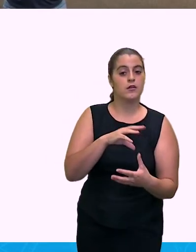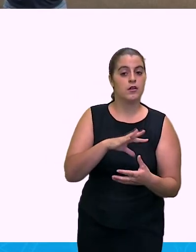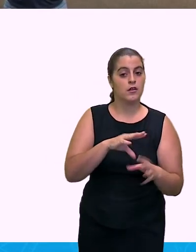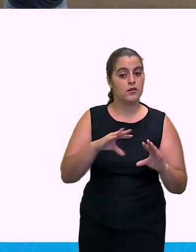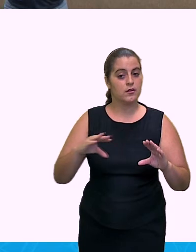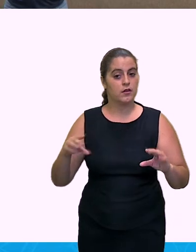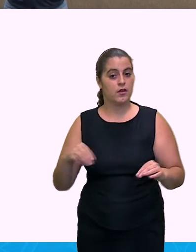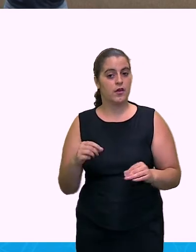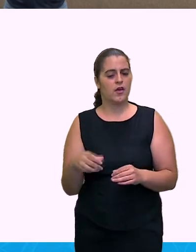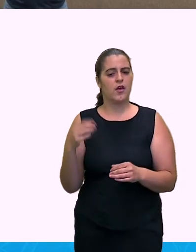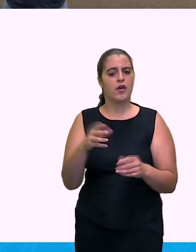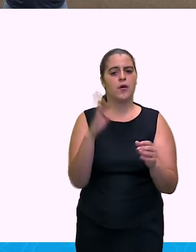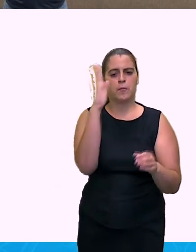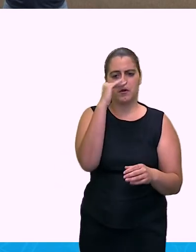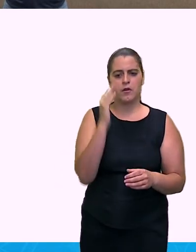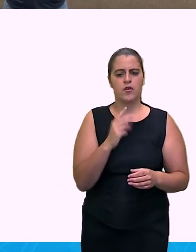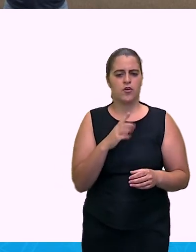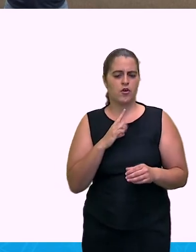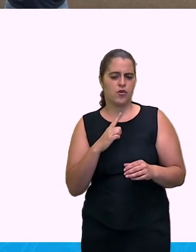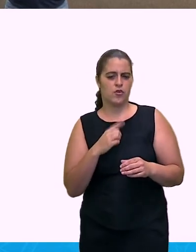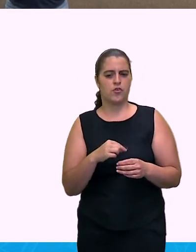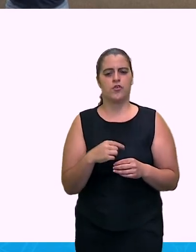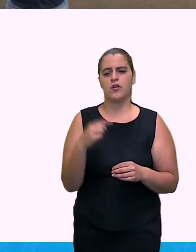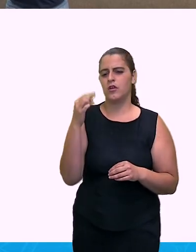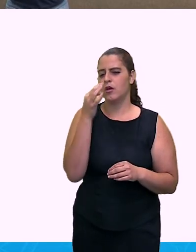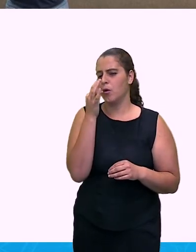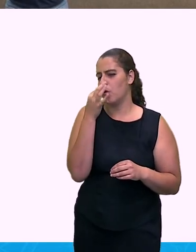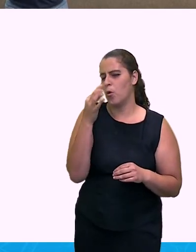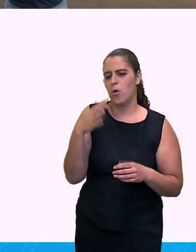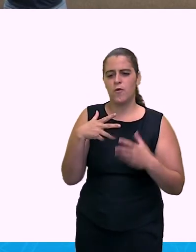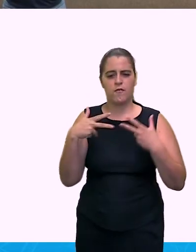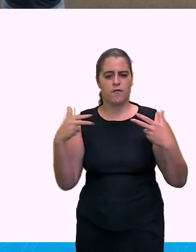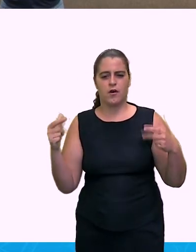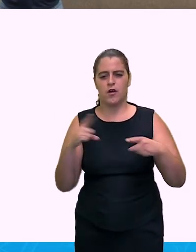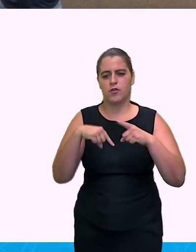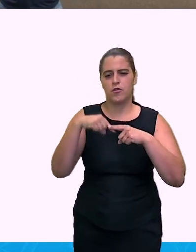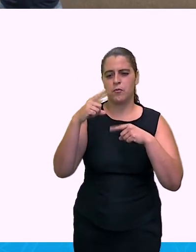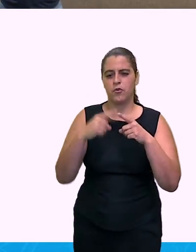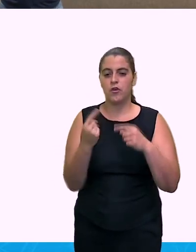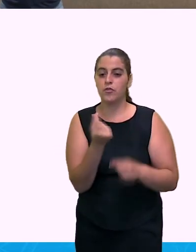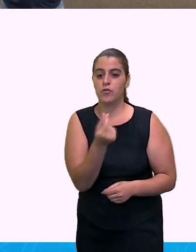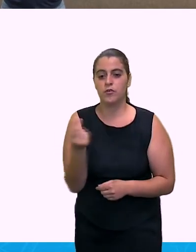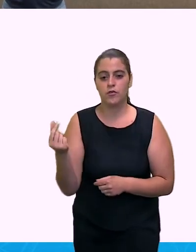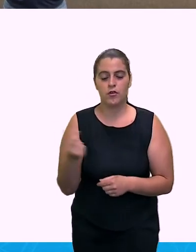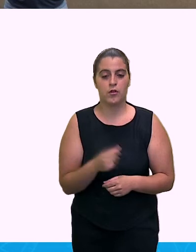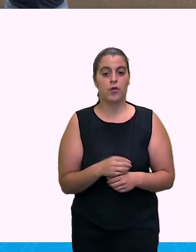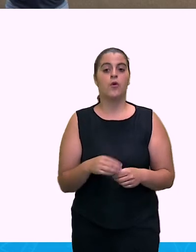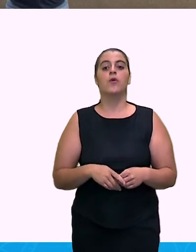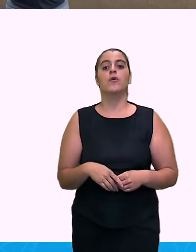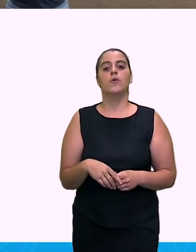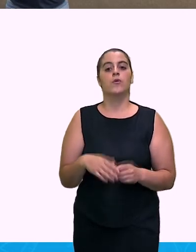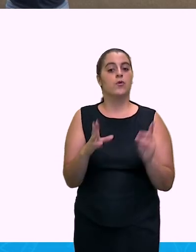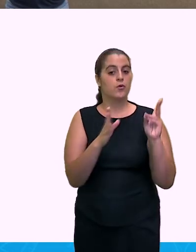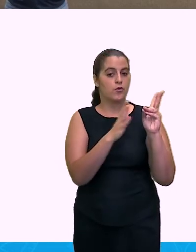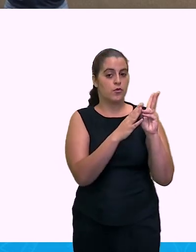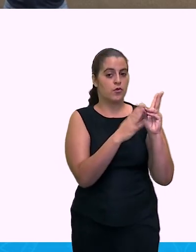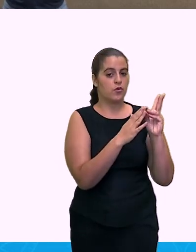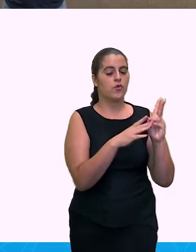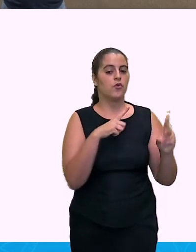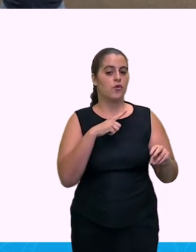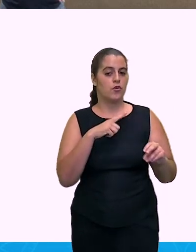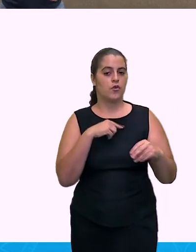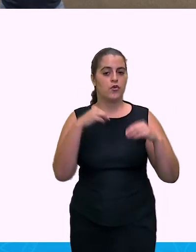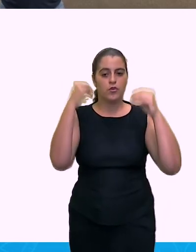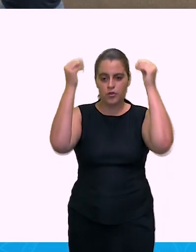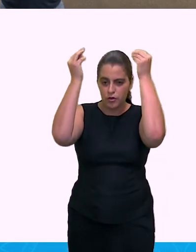que o nosso país tinha, pedras preciosas. Os índios, eles certamente tinham os adereços